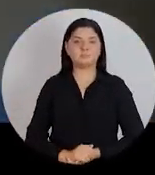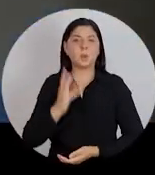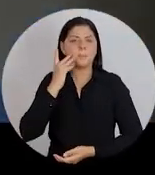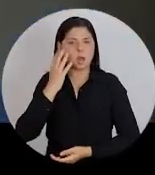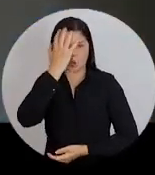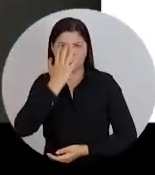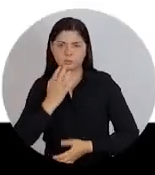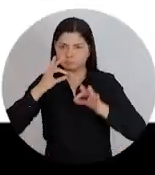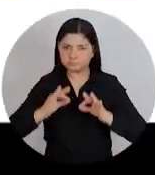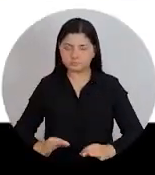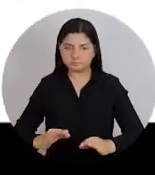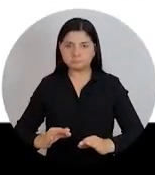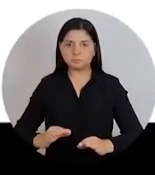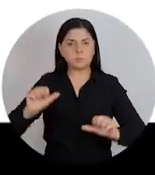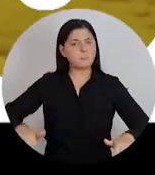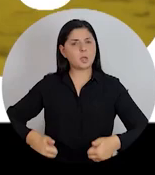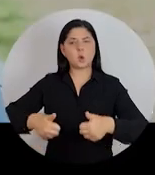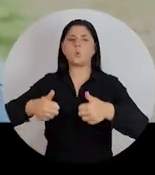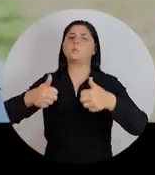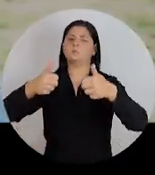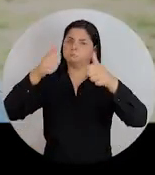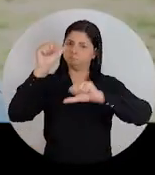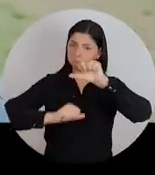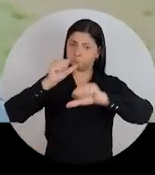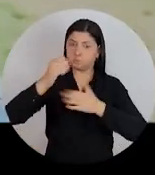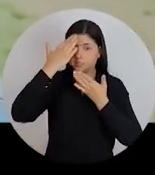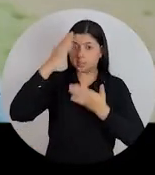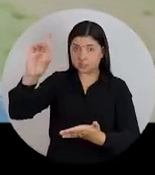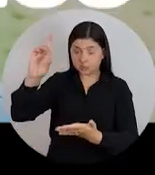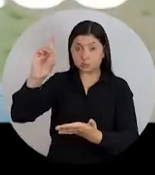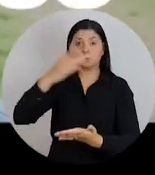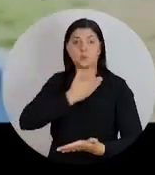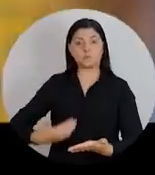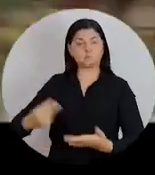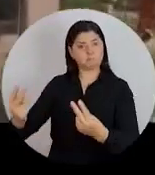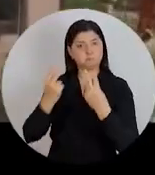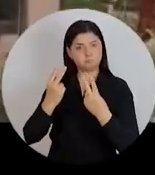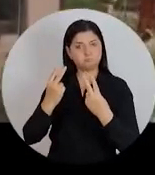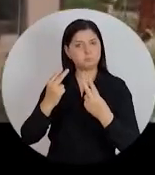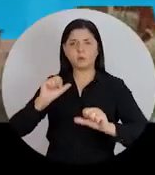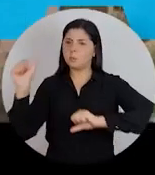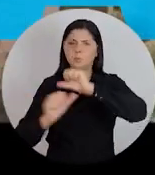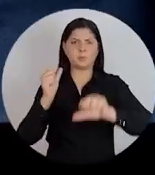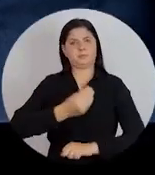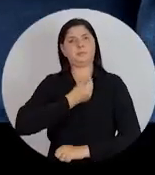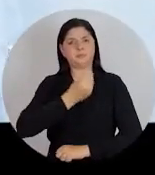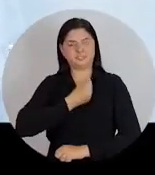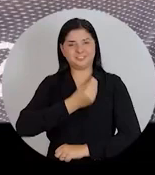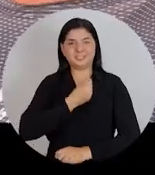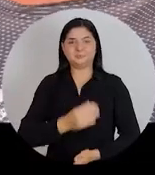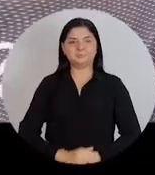O cenário é honesto. Aqui melhorou muito, muito, muito mesmo. Graças a Deus que o governo enxergou a nós. Vixe, agora é outra vida.